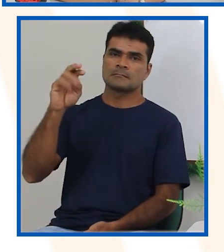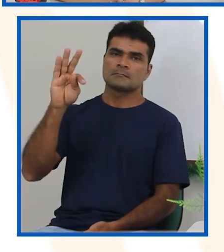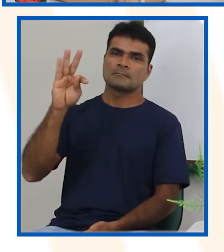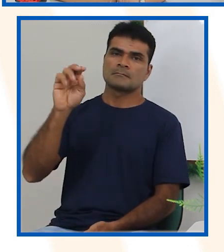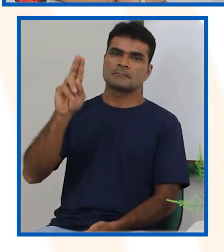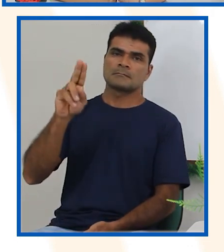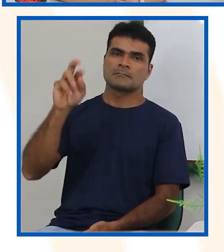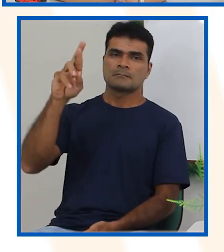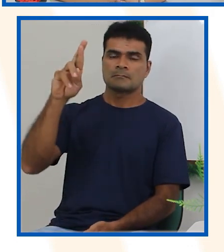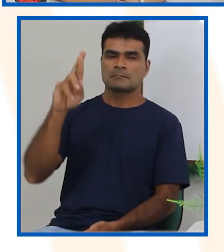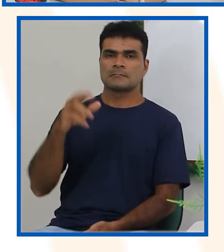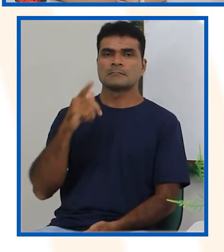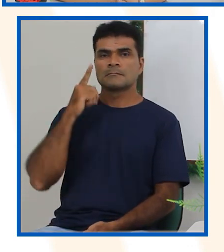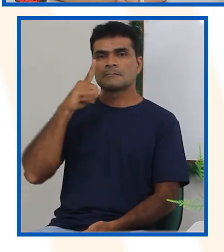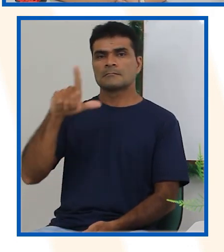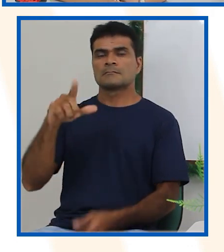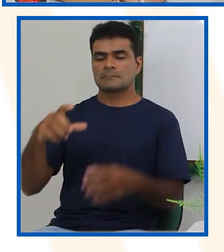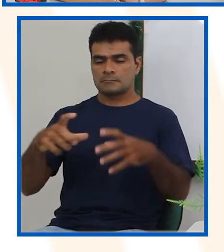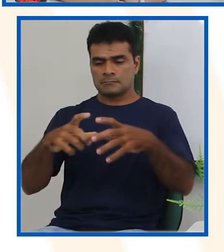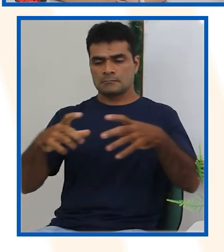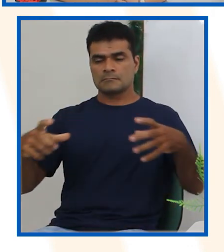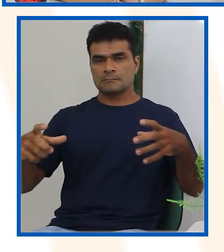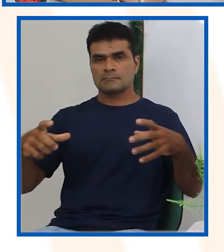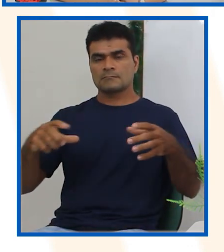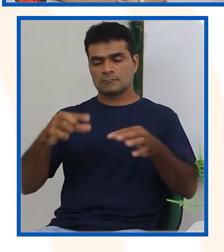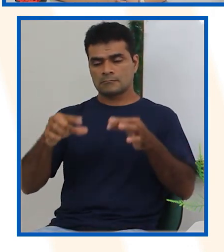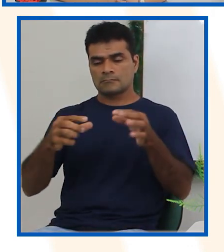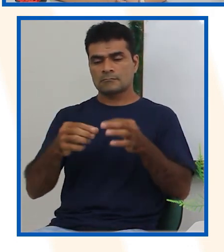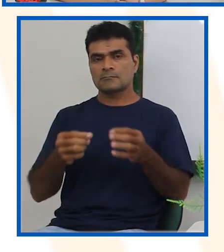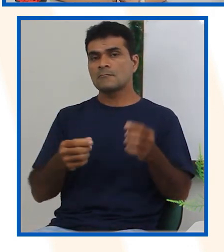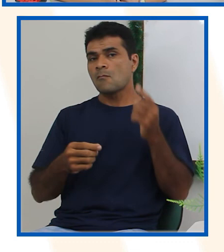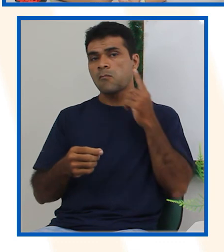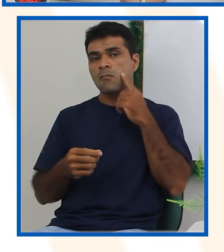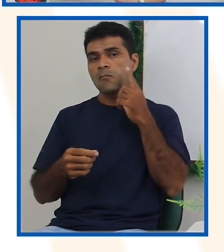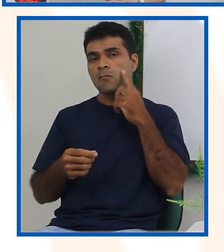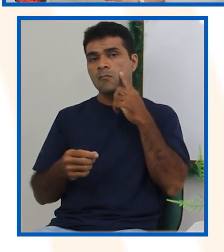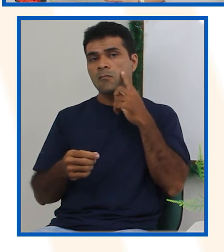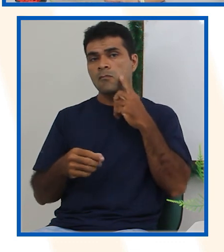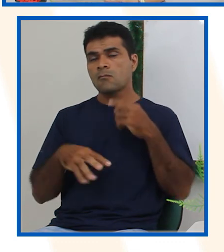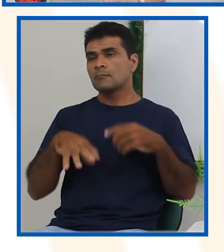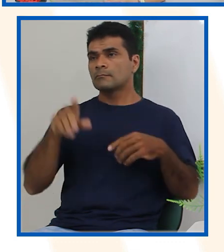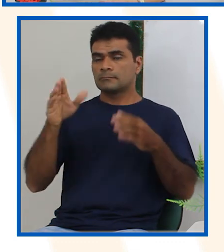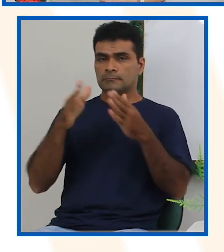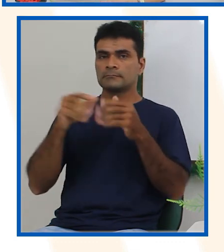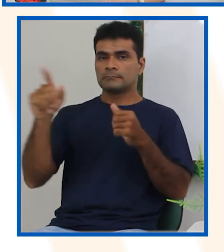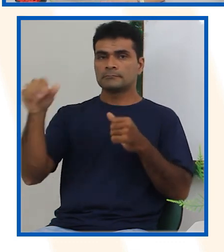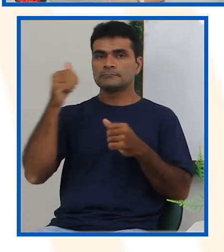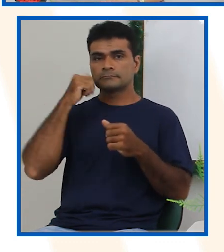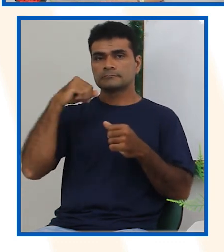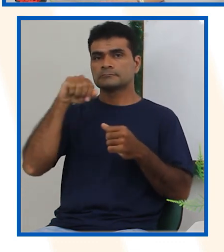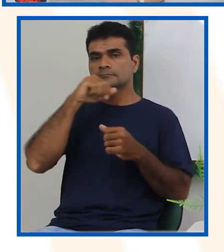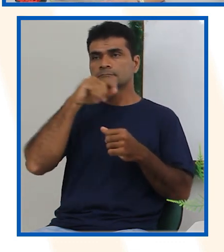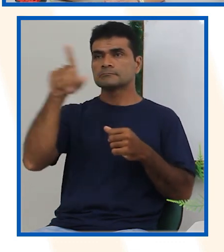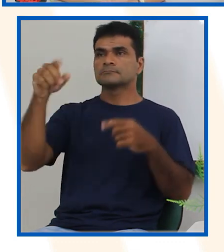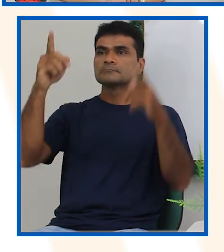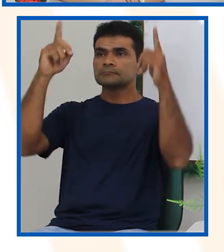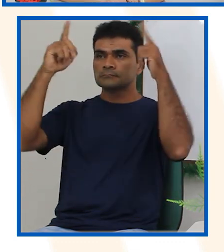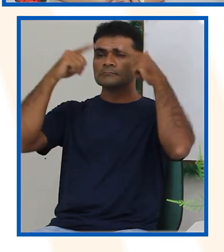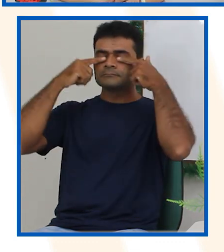de bombons. Ele falou para sua mãe fechar os olhos e pegar um bombom ao acaso, tá? Sem ela